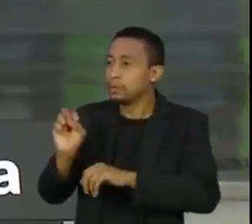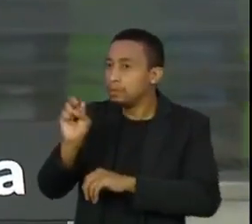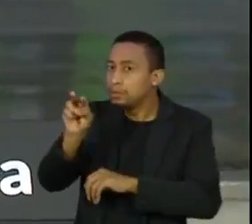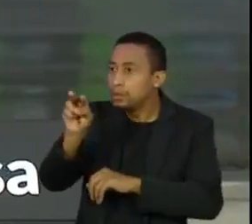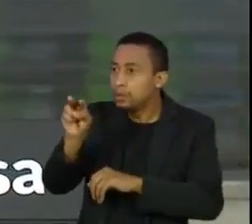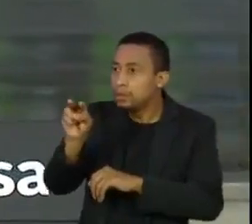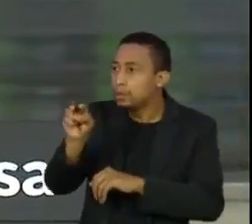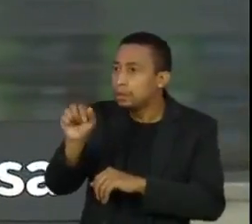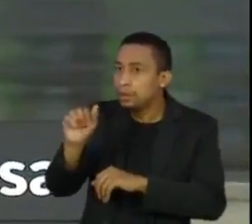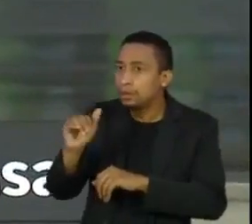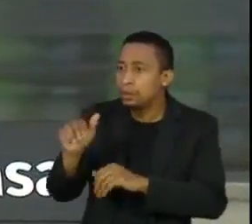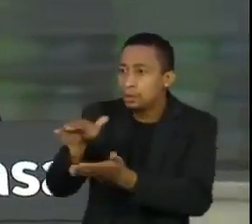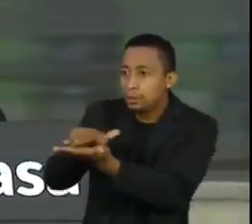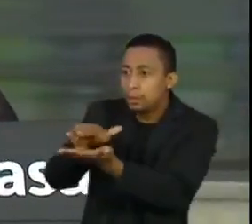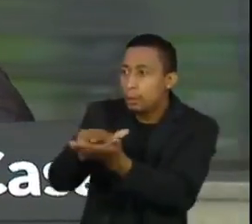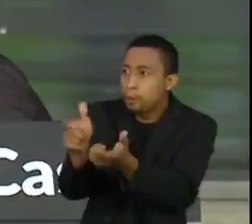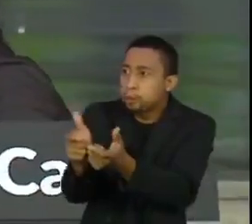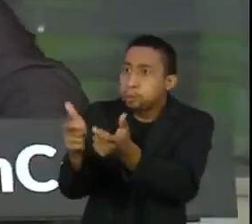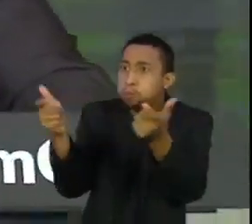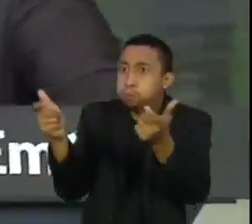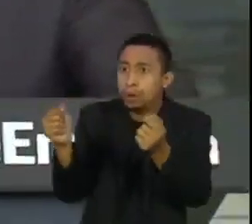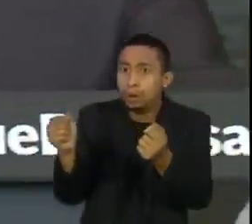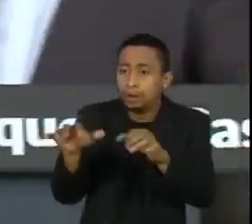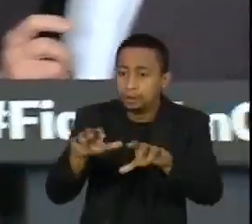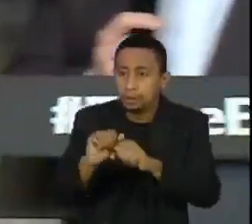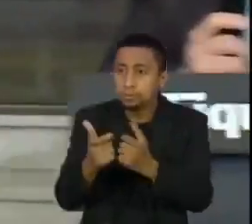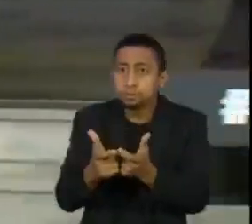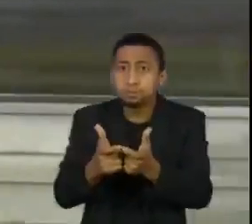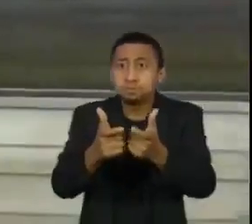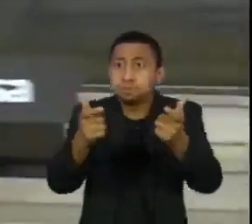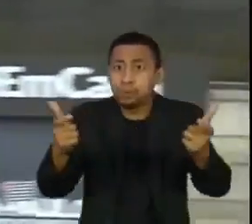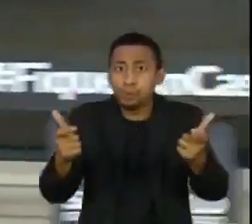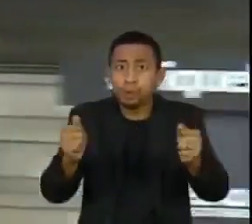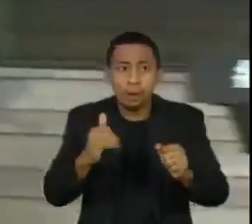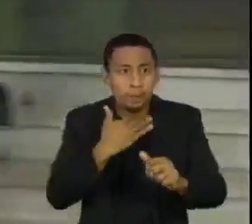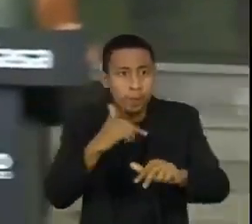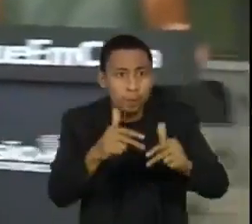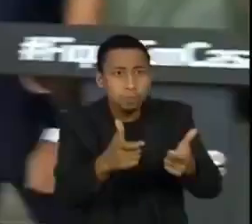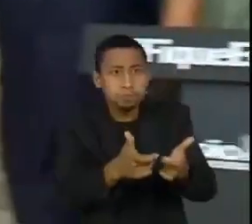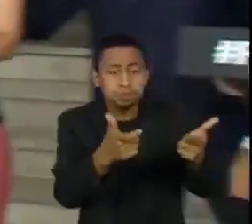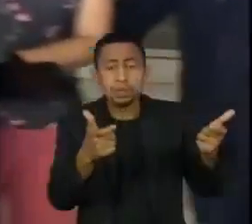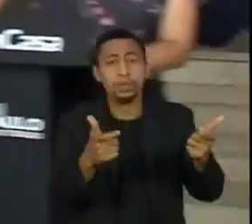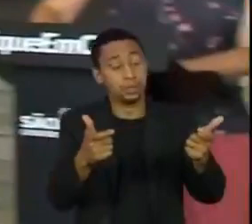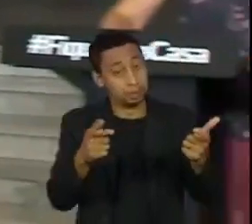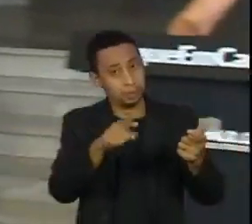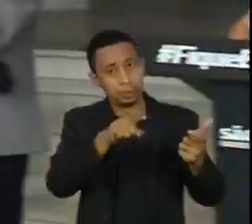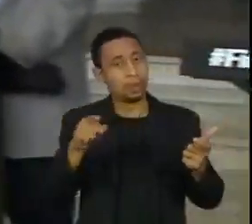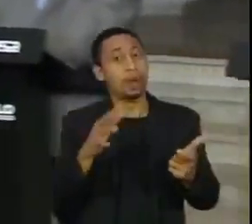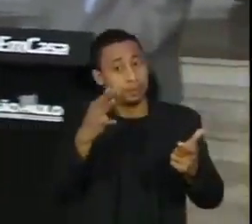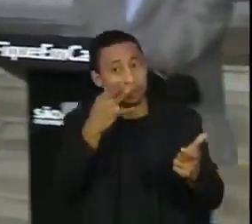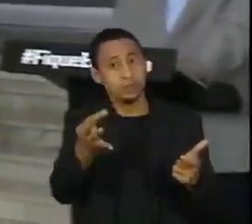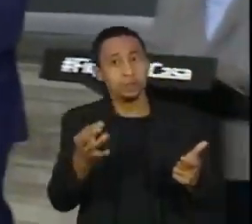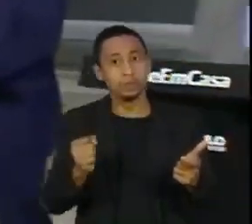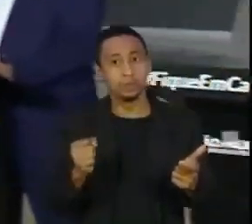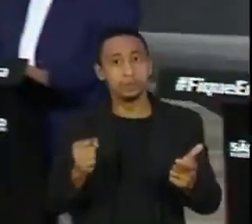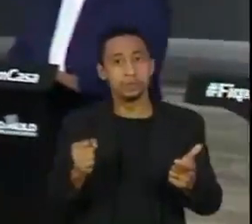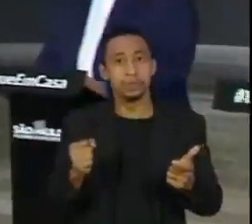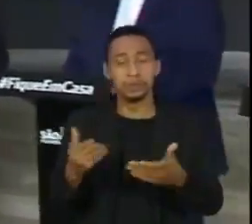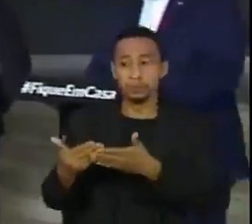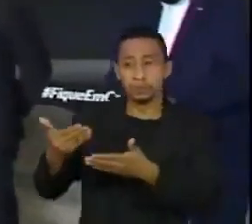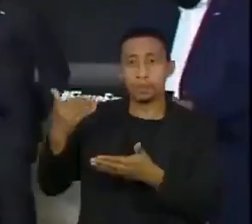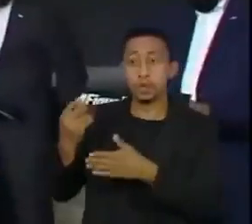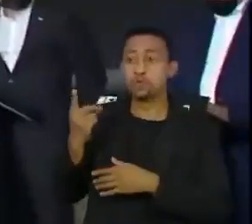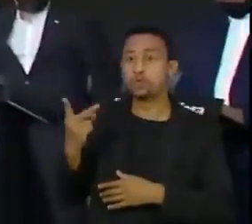casos na semana epidemiológica atual em relação à semana anterior, tivemos 12% de